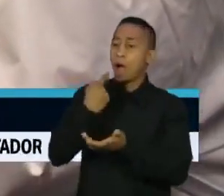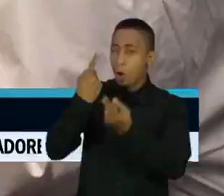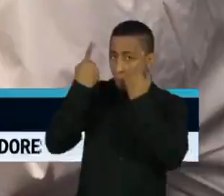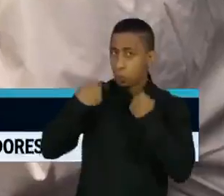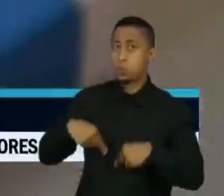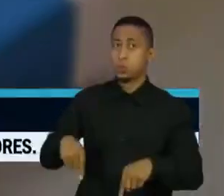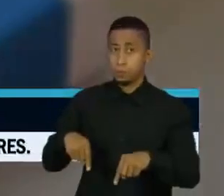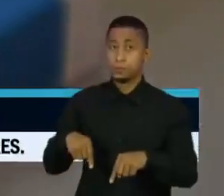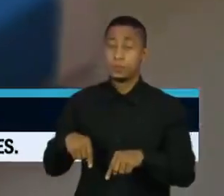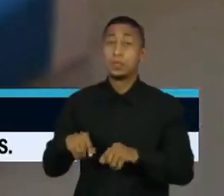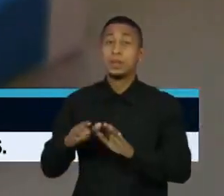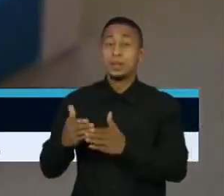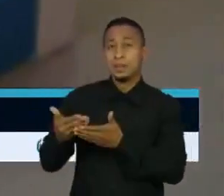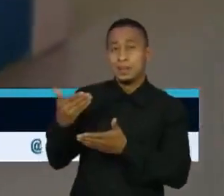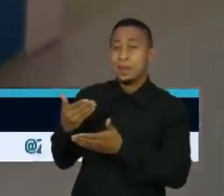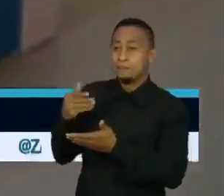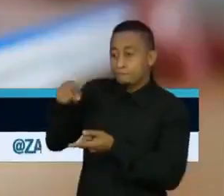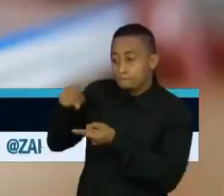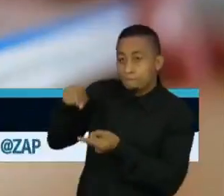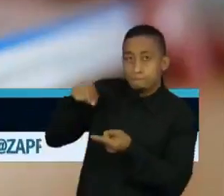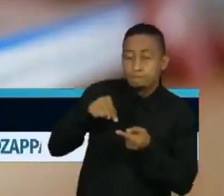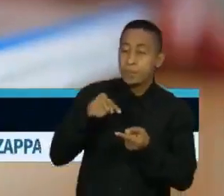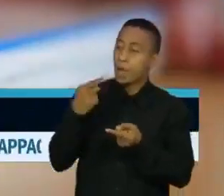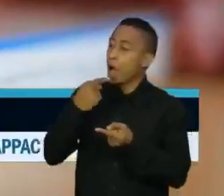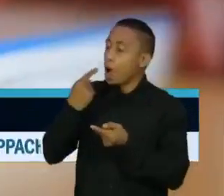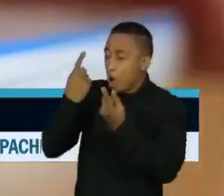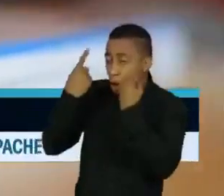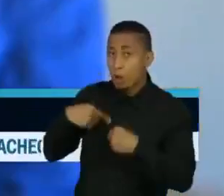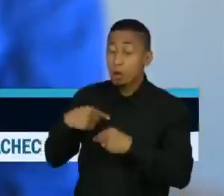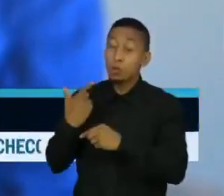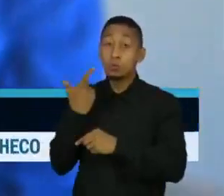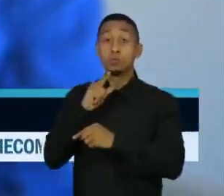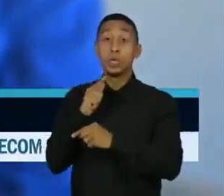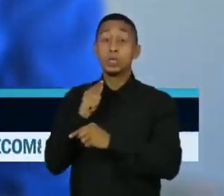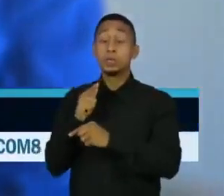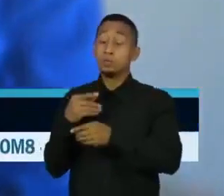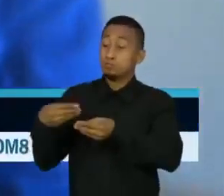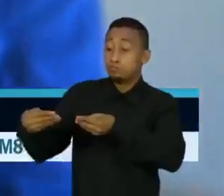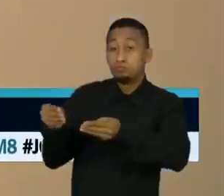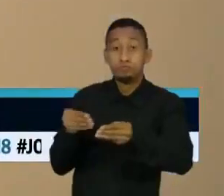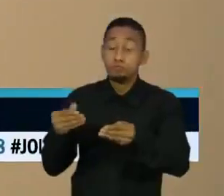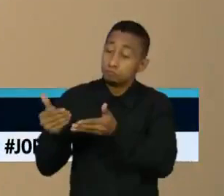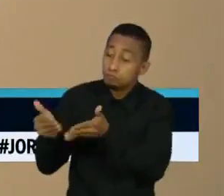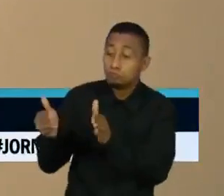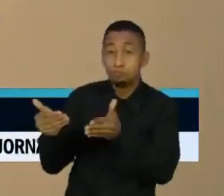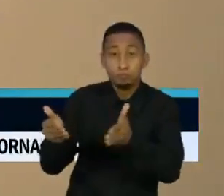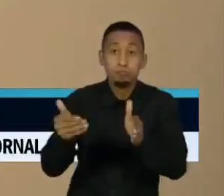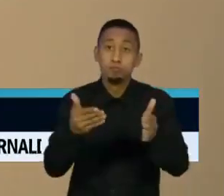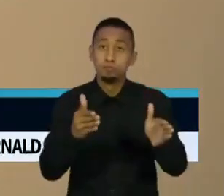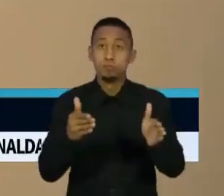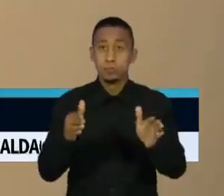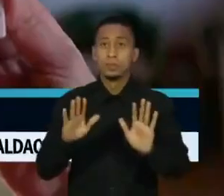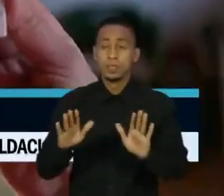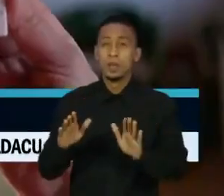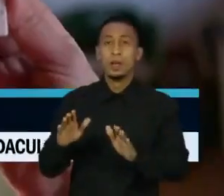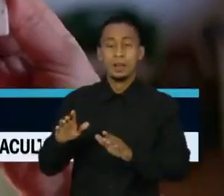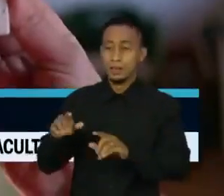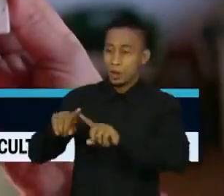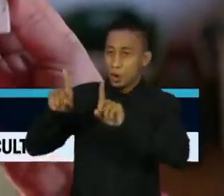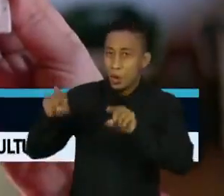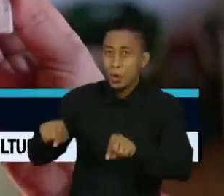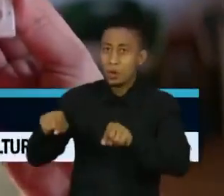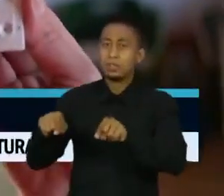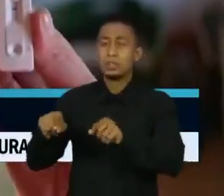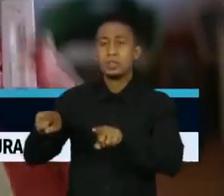áreas de risco. Os testes rápidos vêm ajudando a garantir uma pequena reabertura no rigoroso lockdown. Eles já são exigidos em lojas e